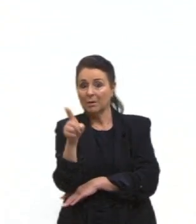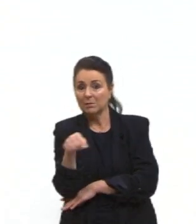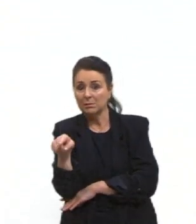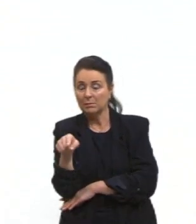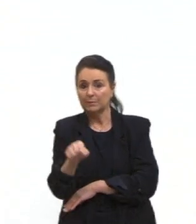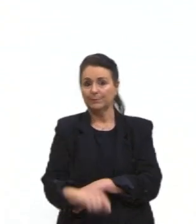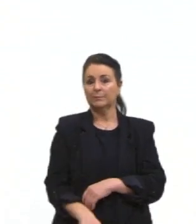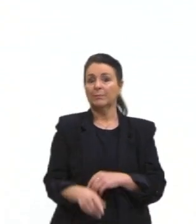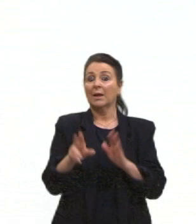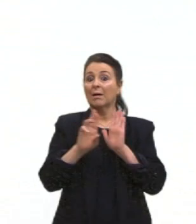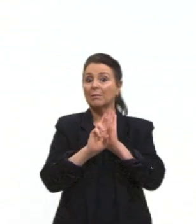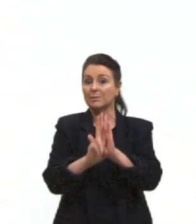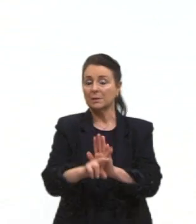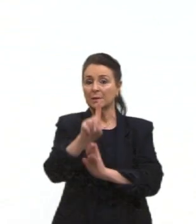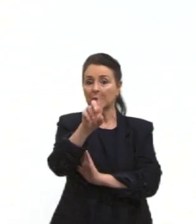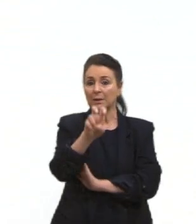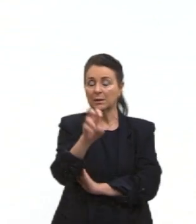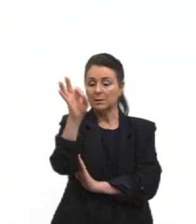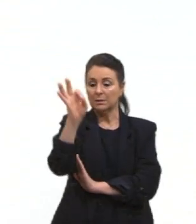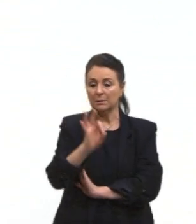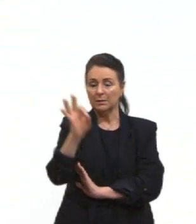representa 15%, né, o local,